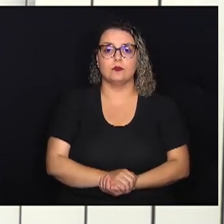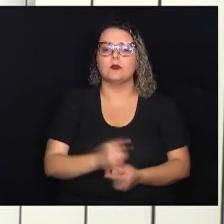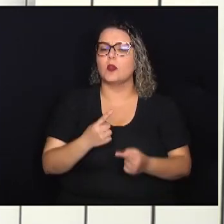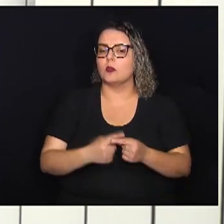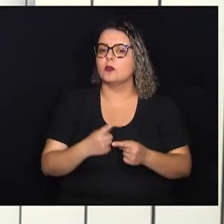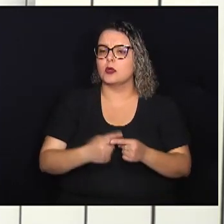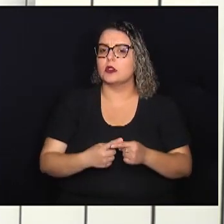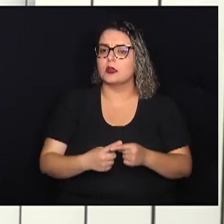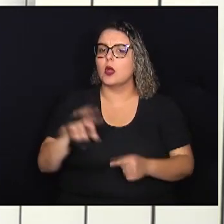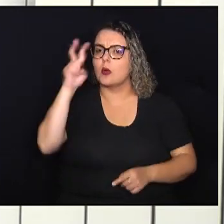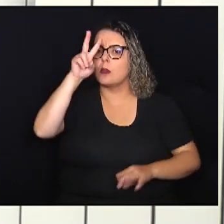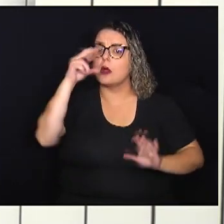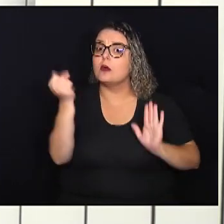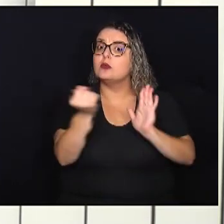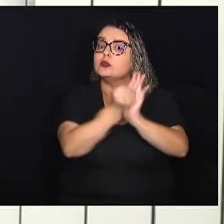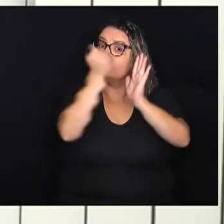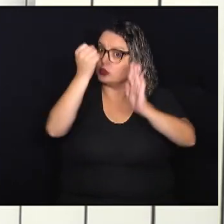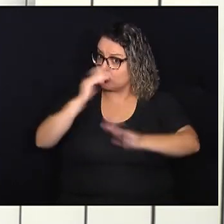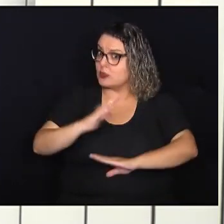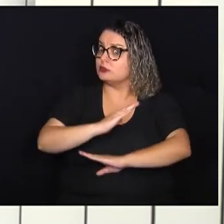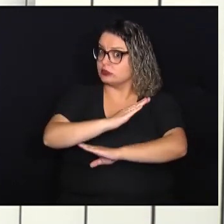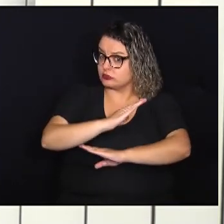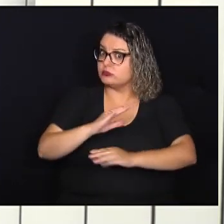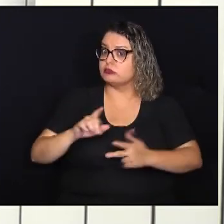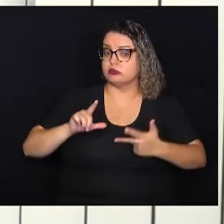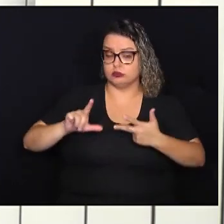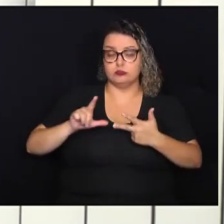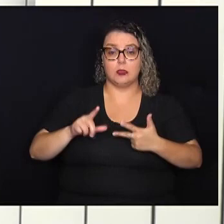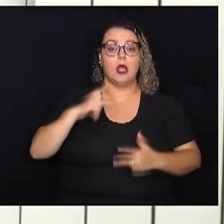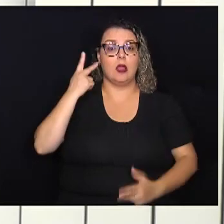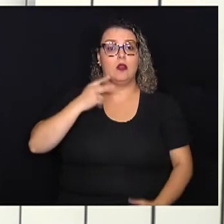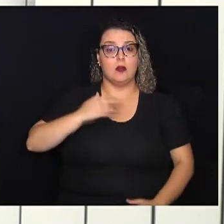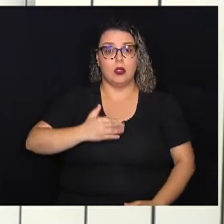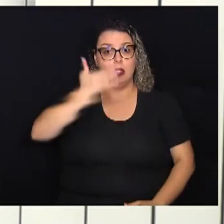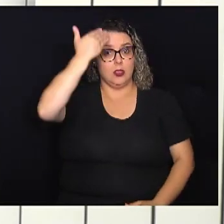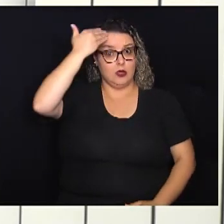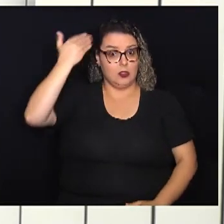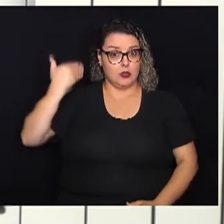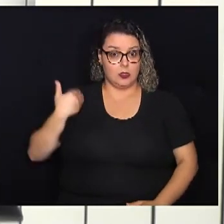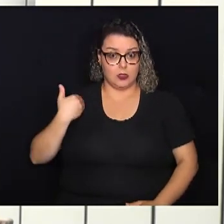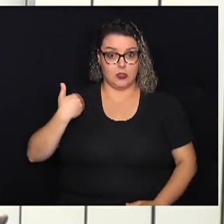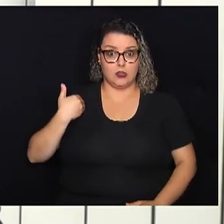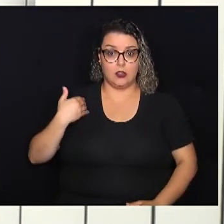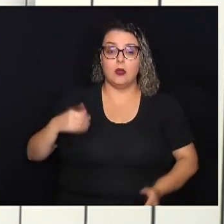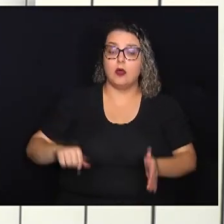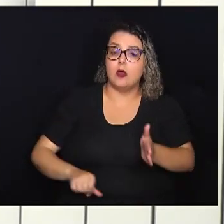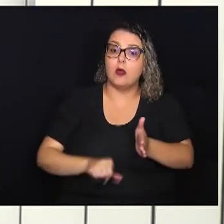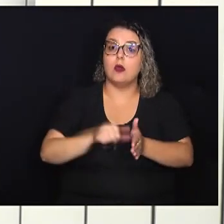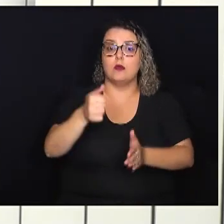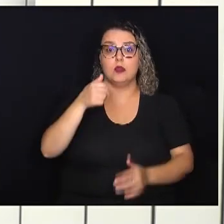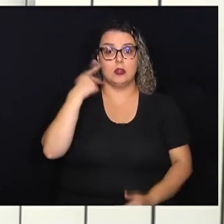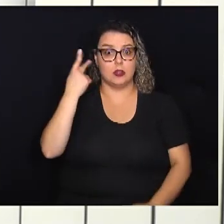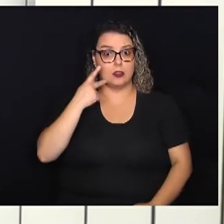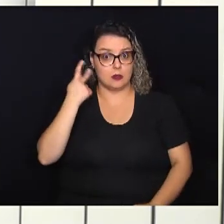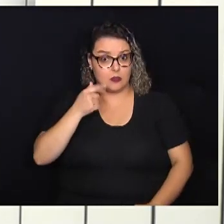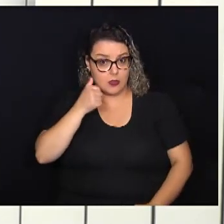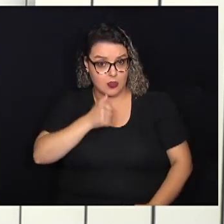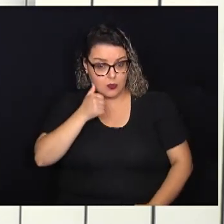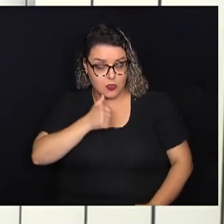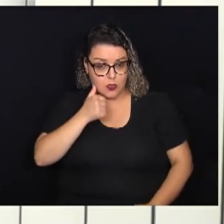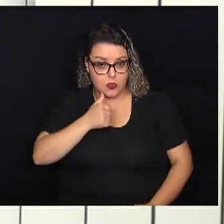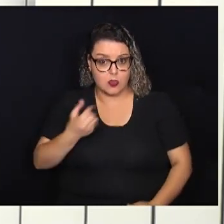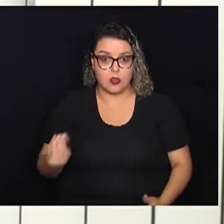histórico no Legislativo Campineiro. A vereadora Débora Palermo, que é a primeira vereadora mulher a